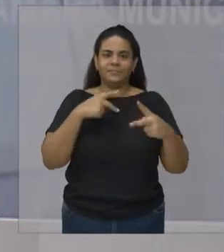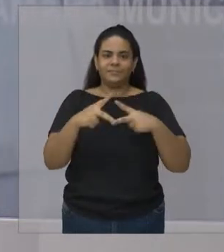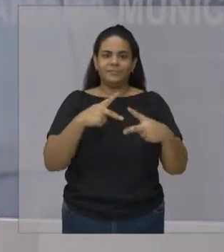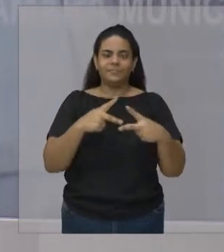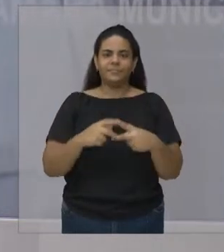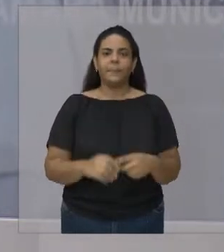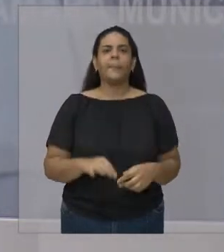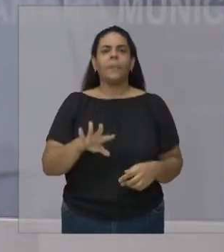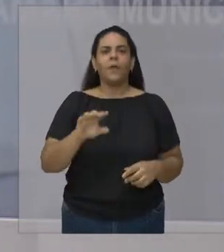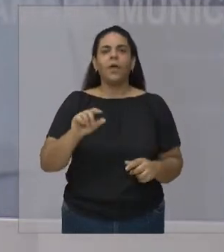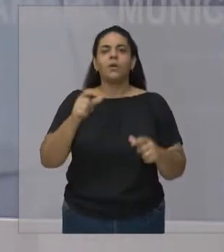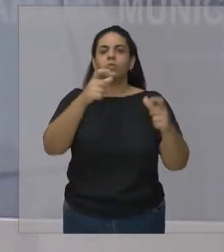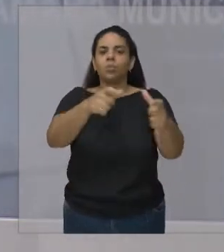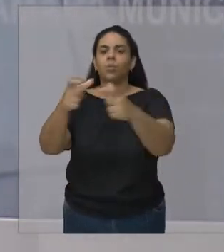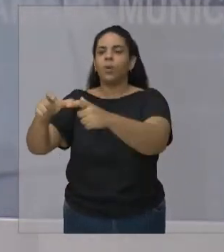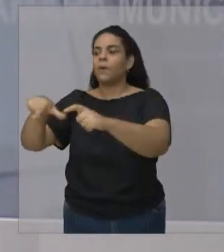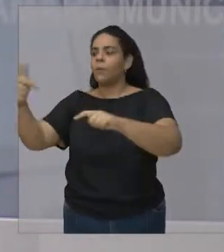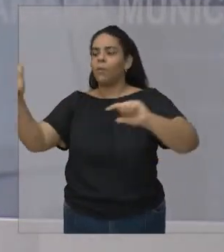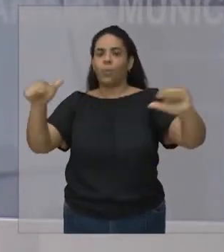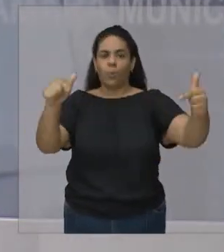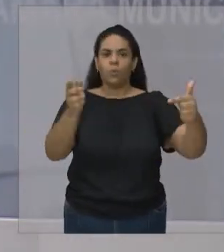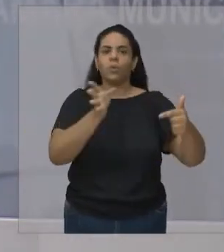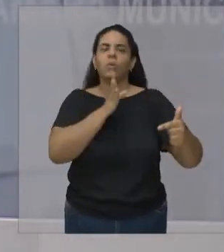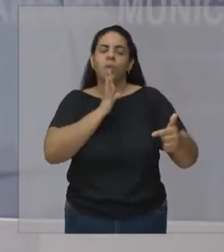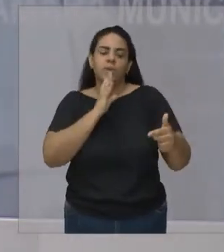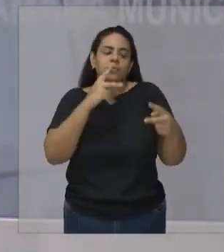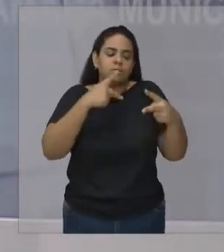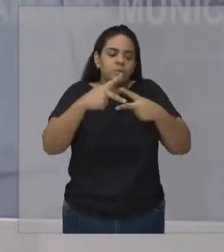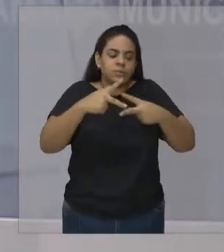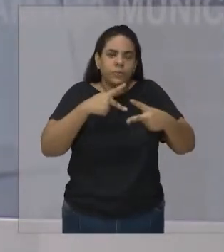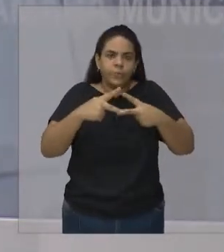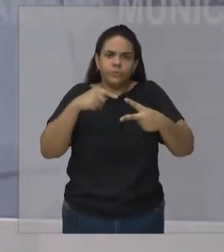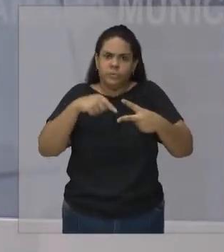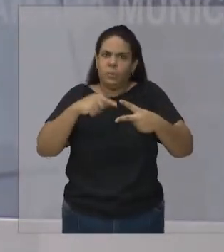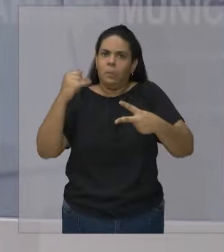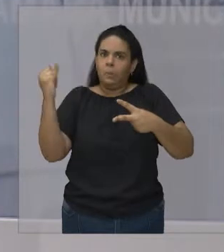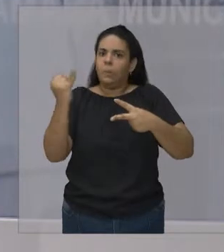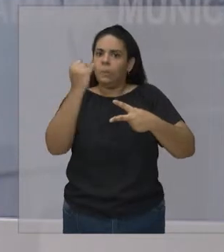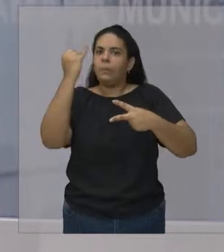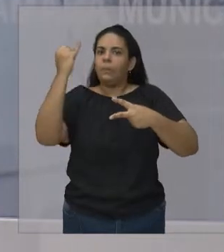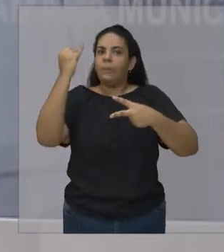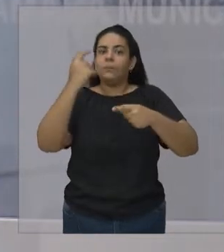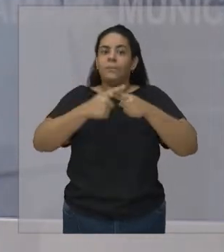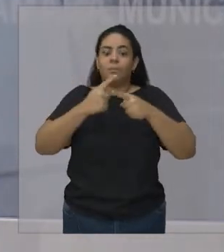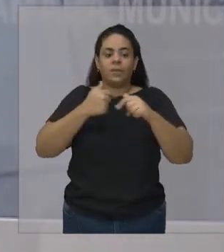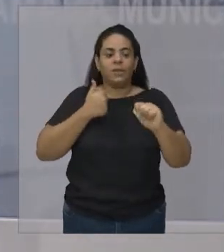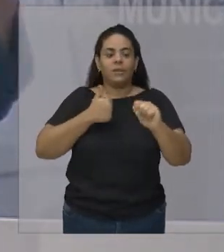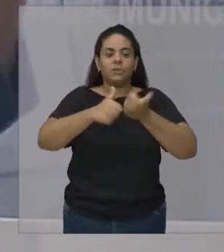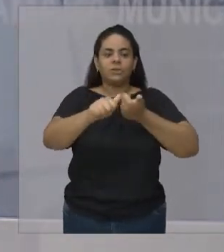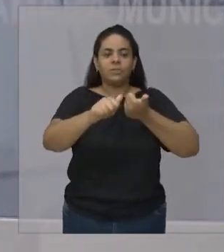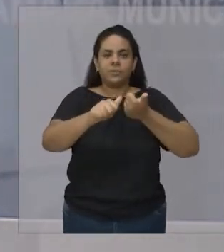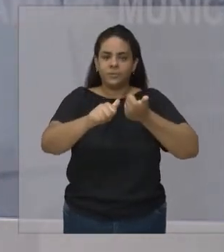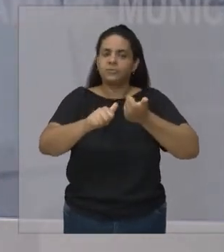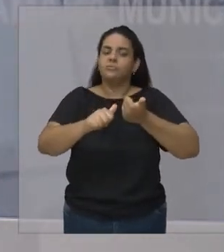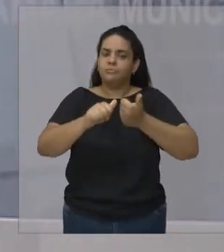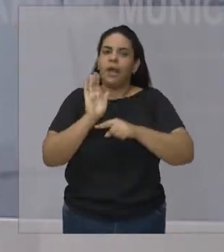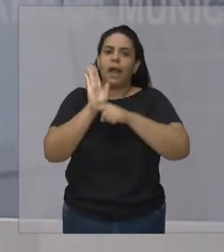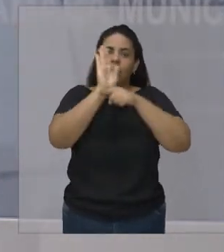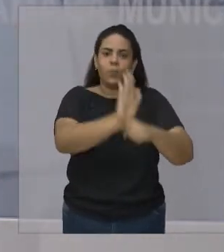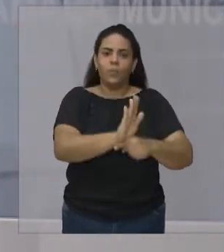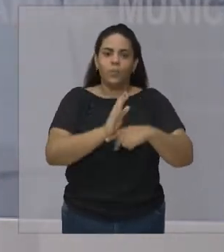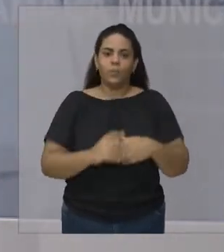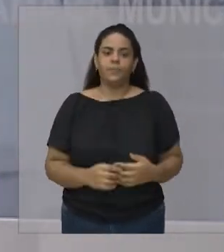esporte Então é uma referência para nós aí da região A gente sempre fica muito feliz Até a gente estava vindo para cá Estava